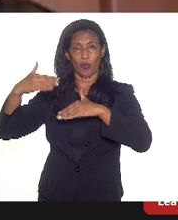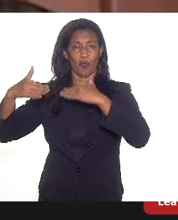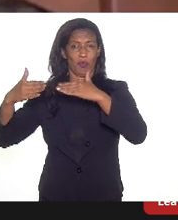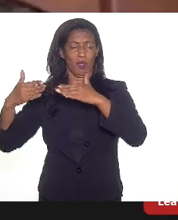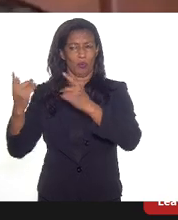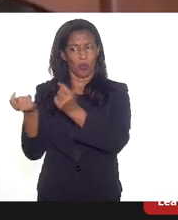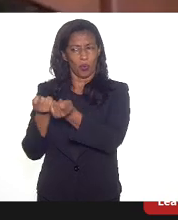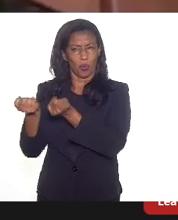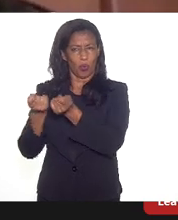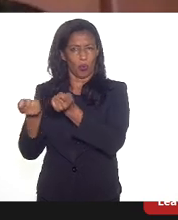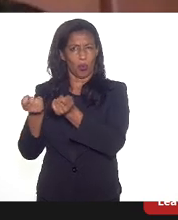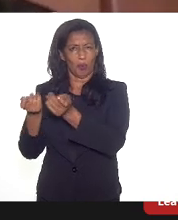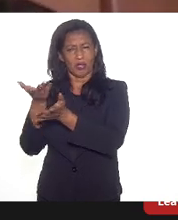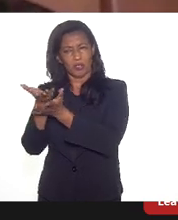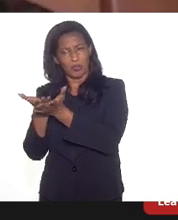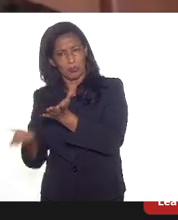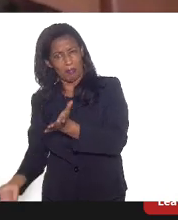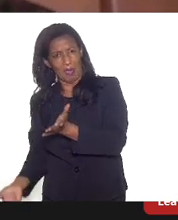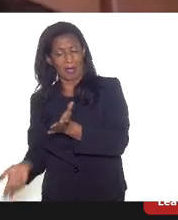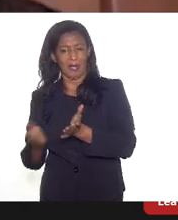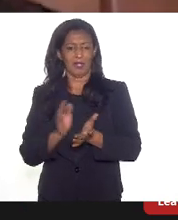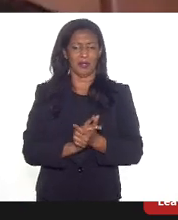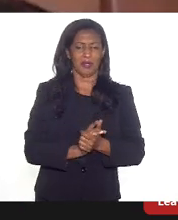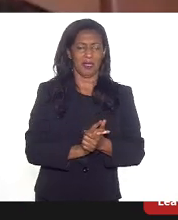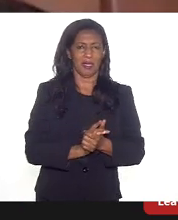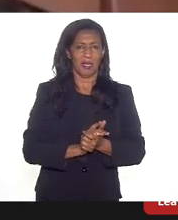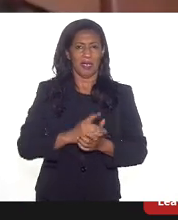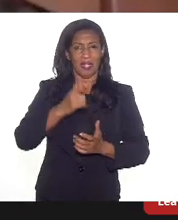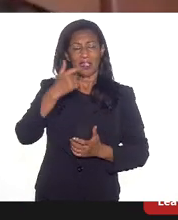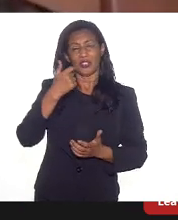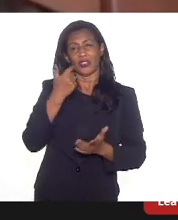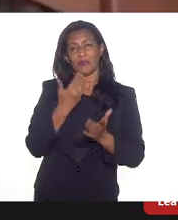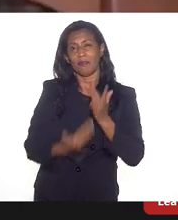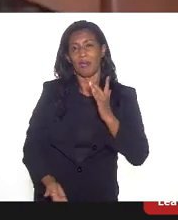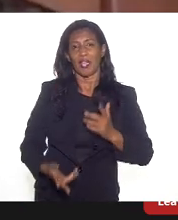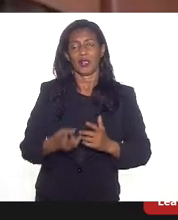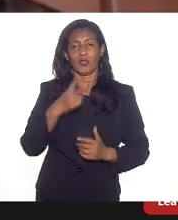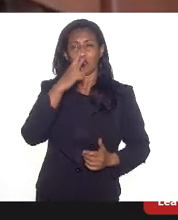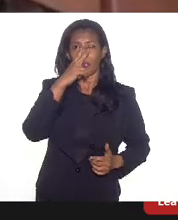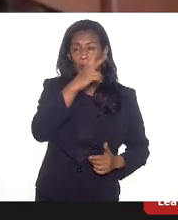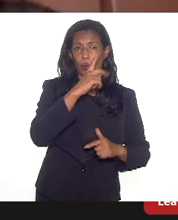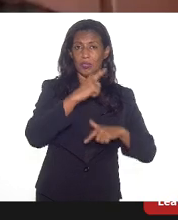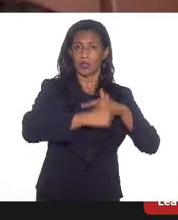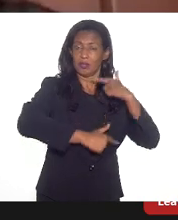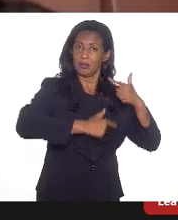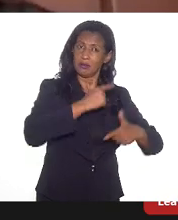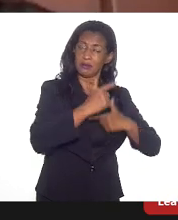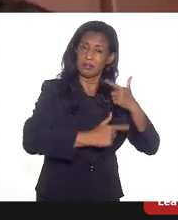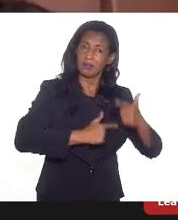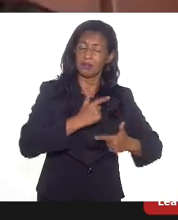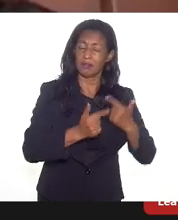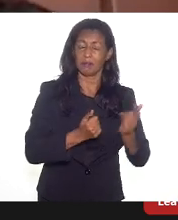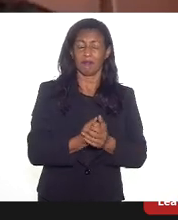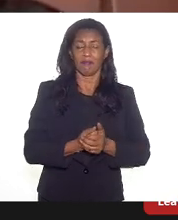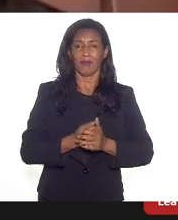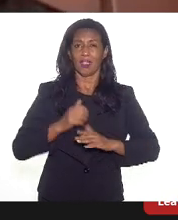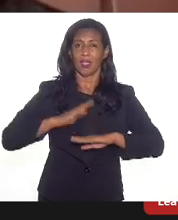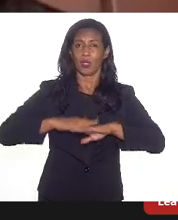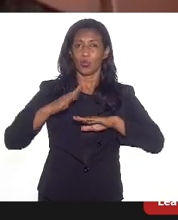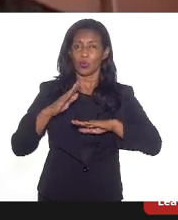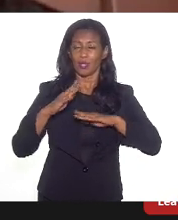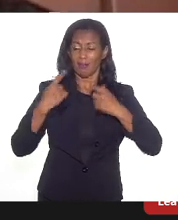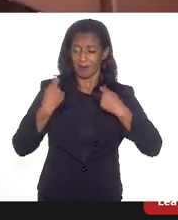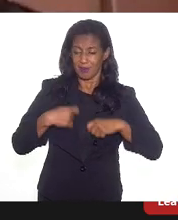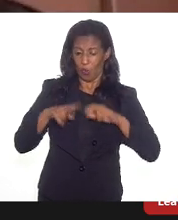cérebro, a gente perde força de trabalho. Então, isso dá para a gente mais necessidade de olhar